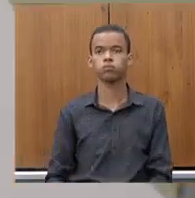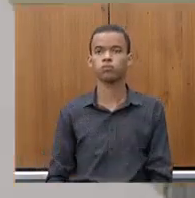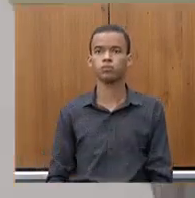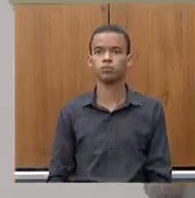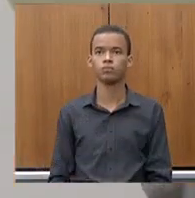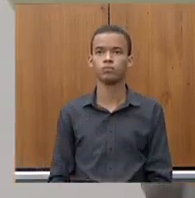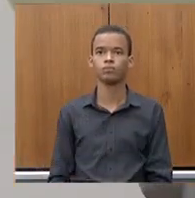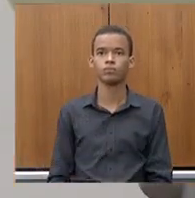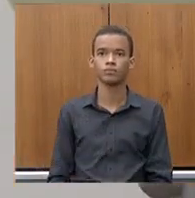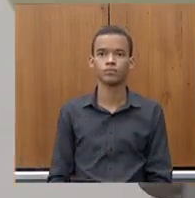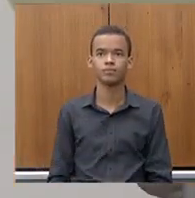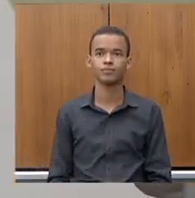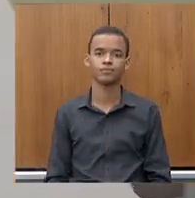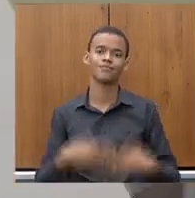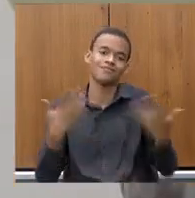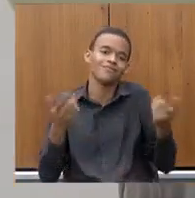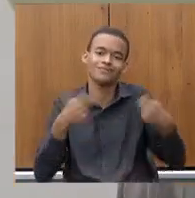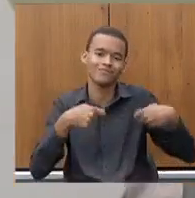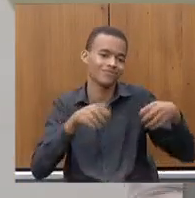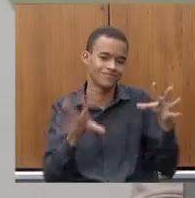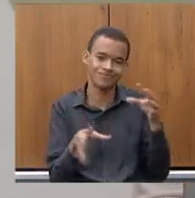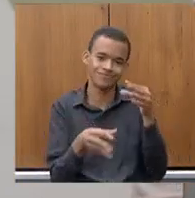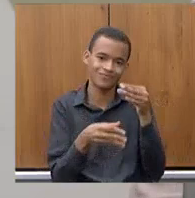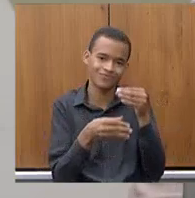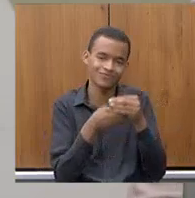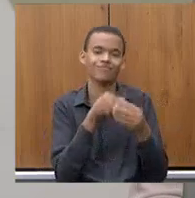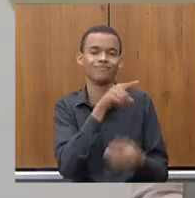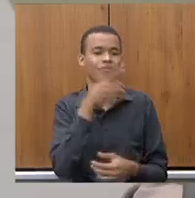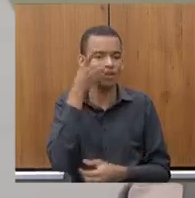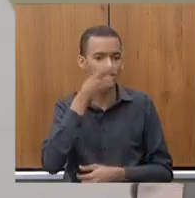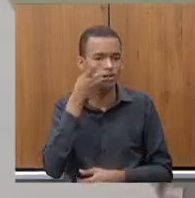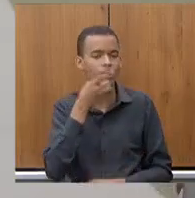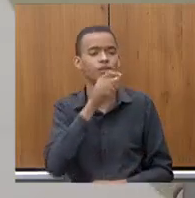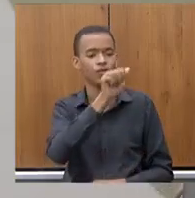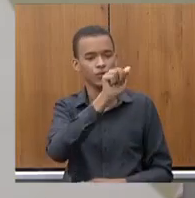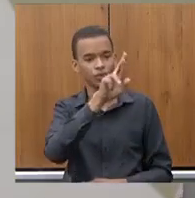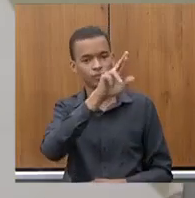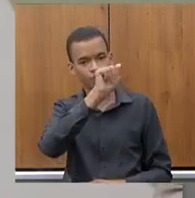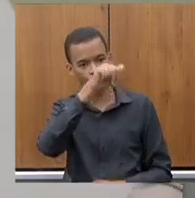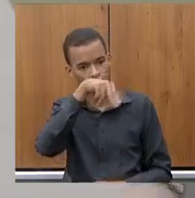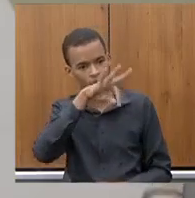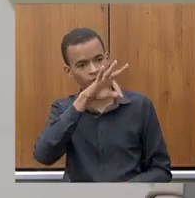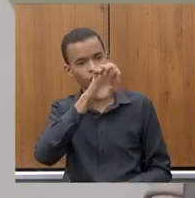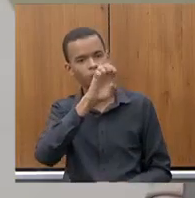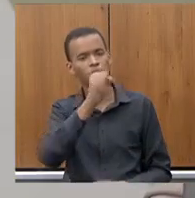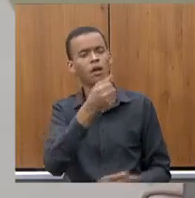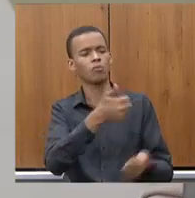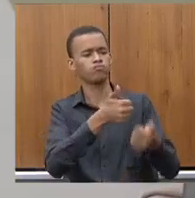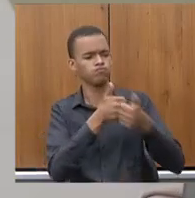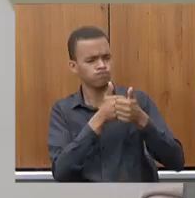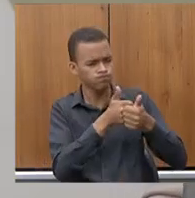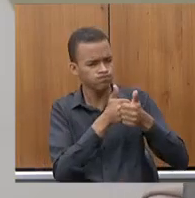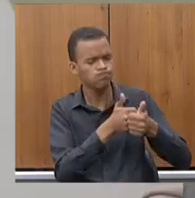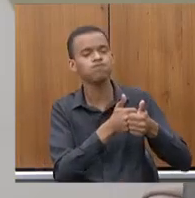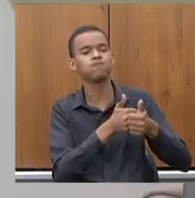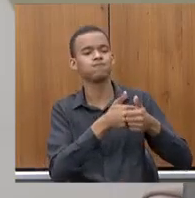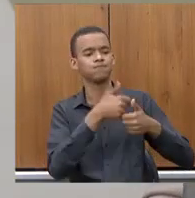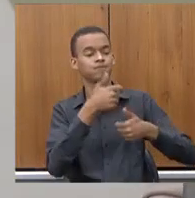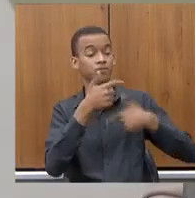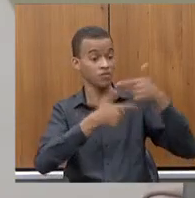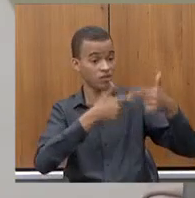Não tem como não fazer, Arantes é um grande parceiro, há 15 anos que eu acompanho o trabalho dele